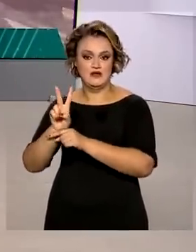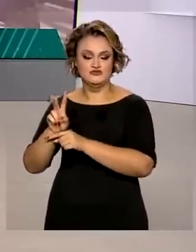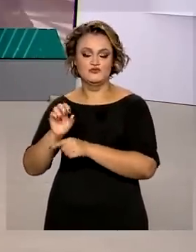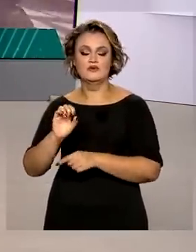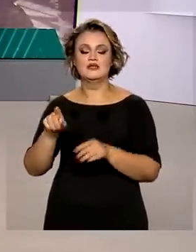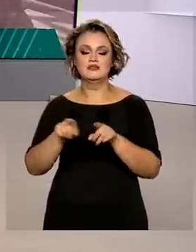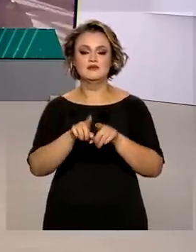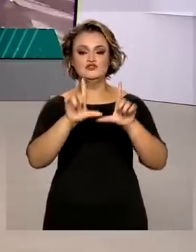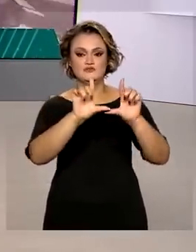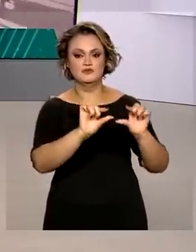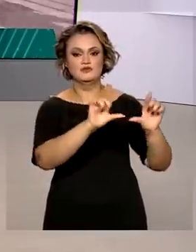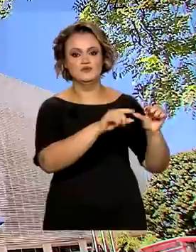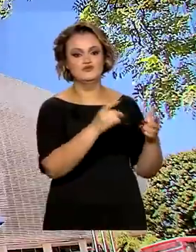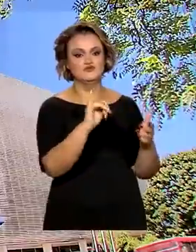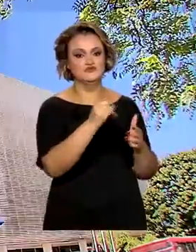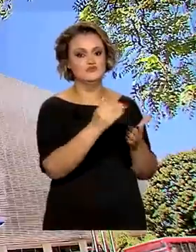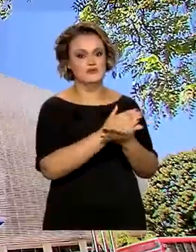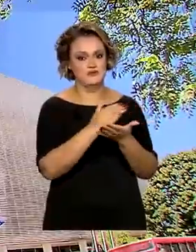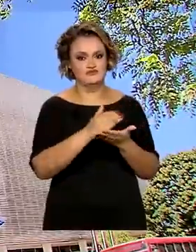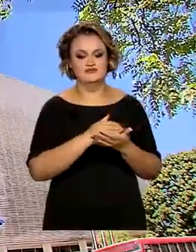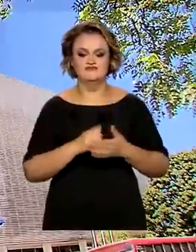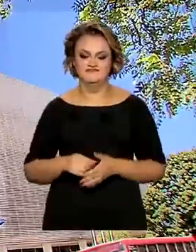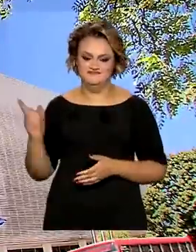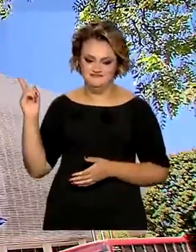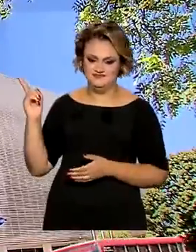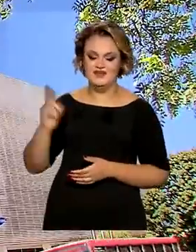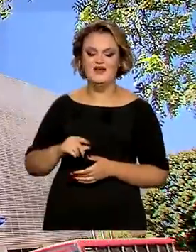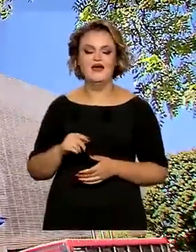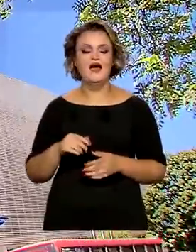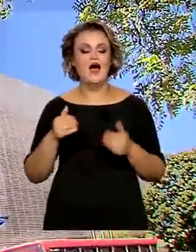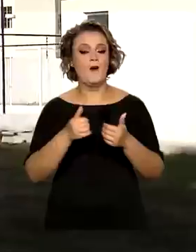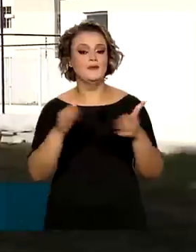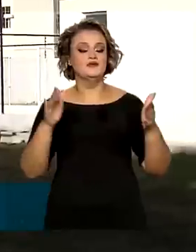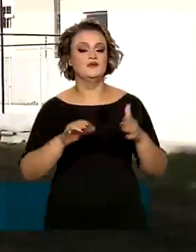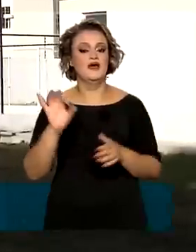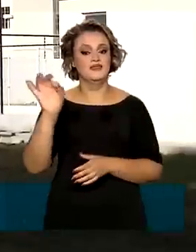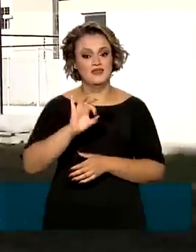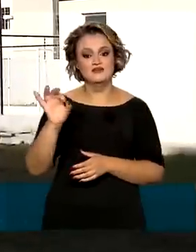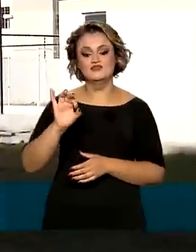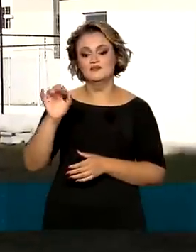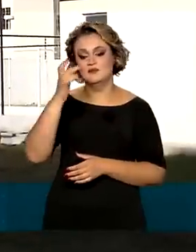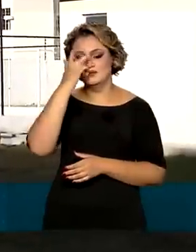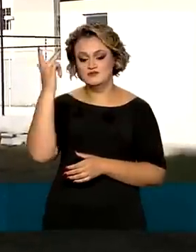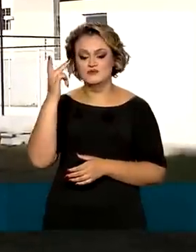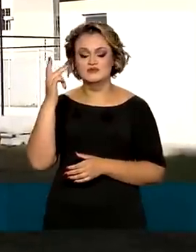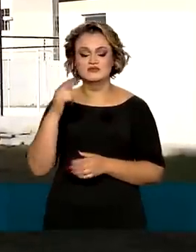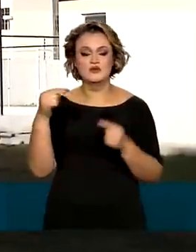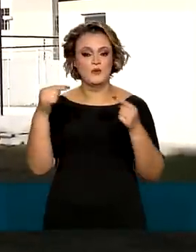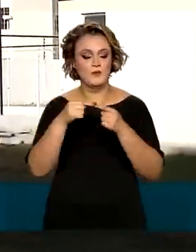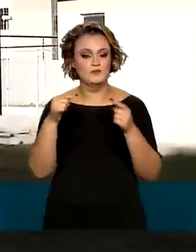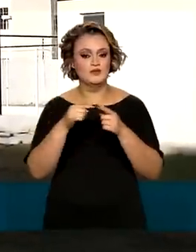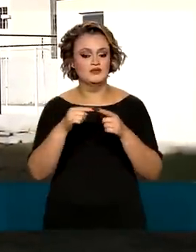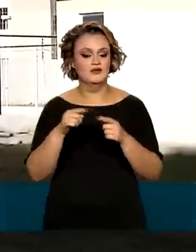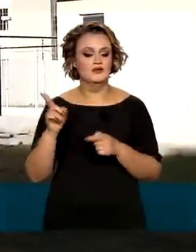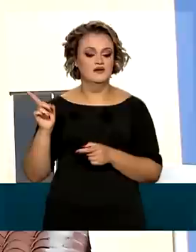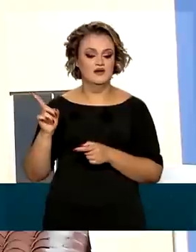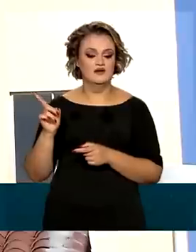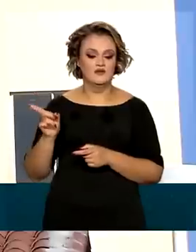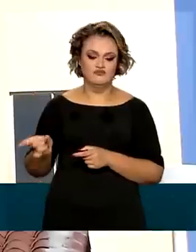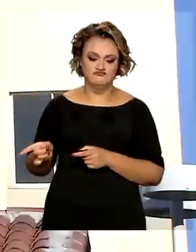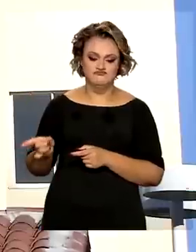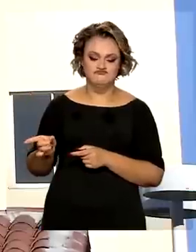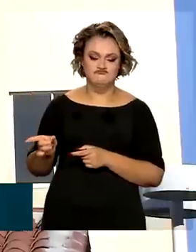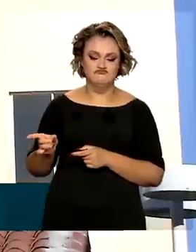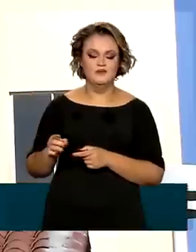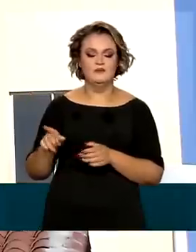e a redução de juros. A Caixa ampliou a faixa de renda para famílias que se enquadram no programa de habitação popular com